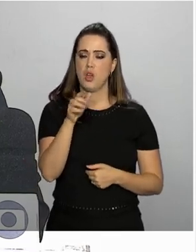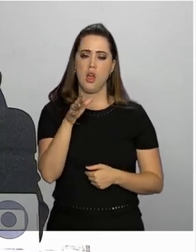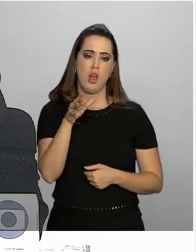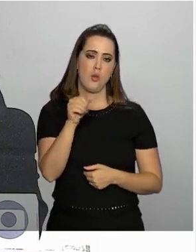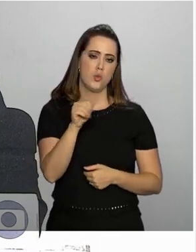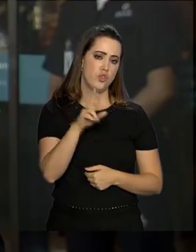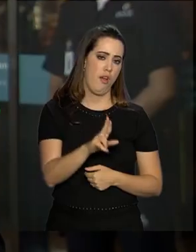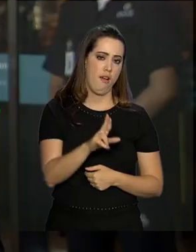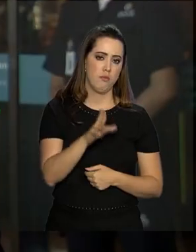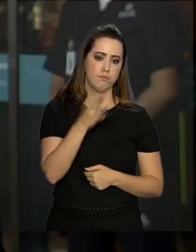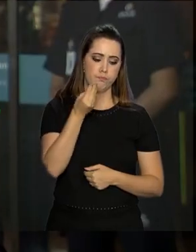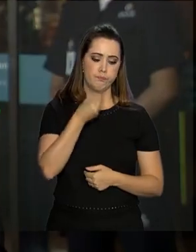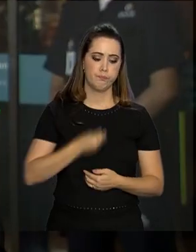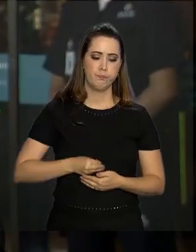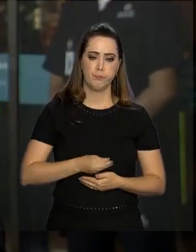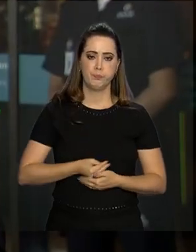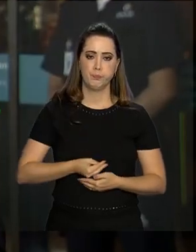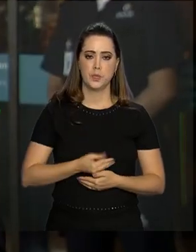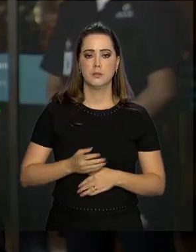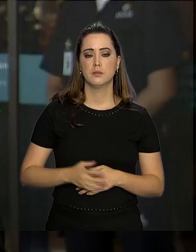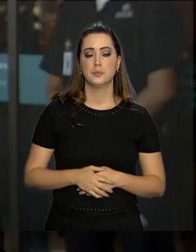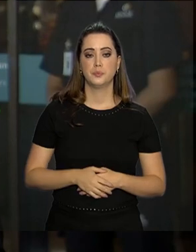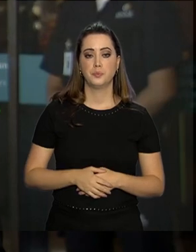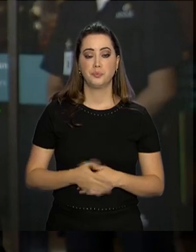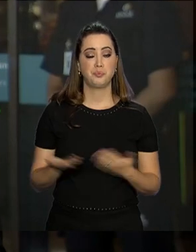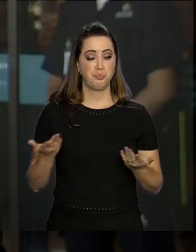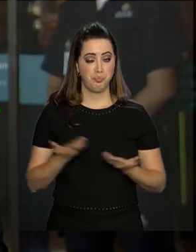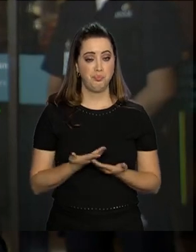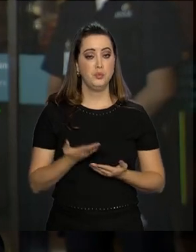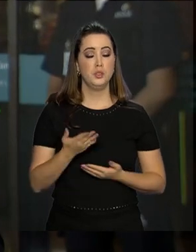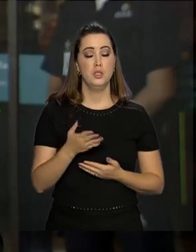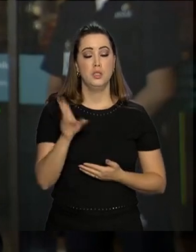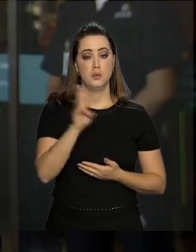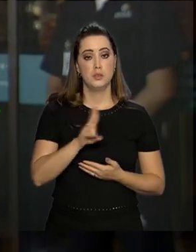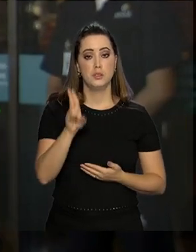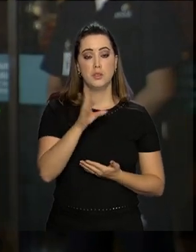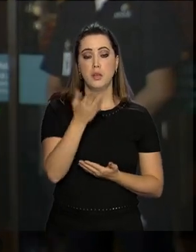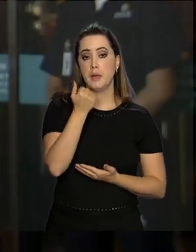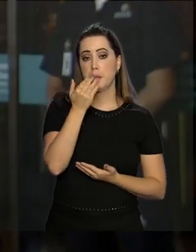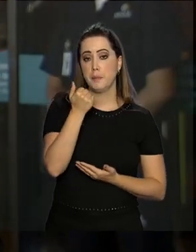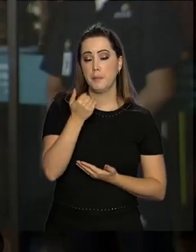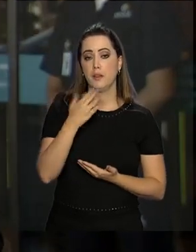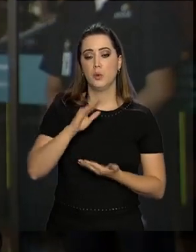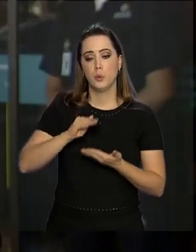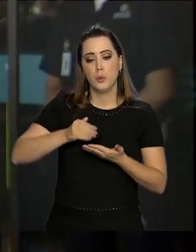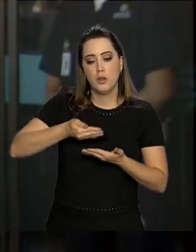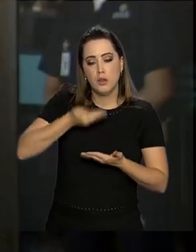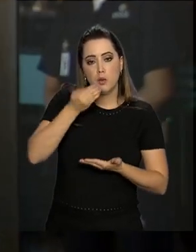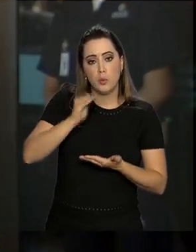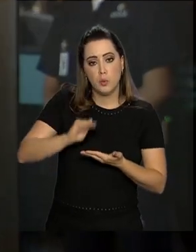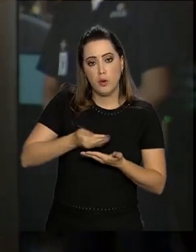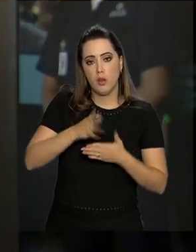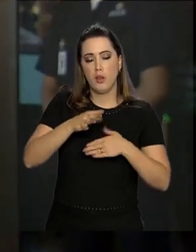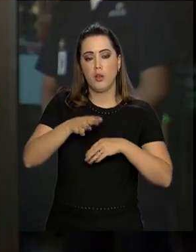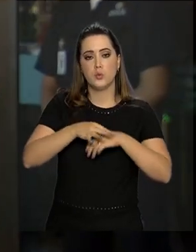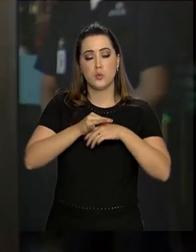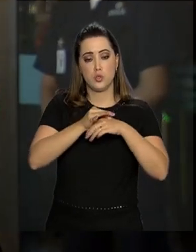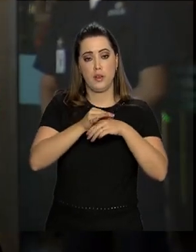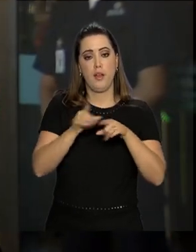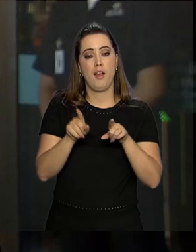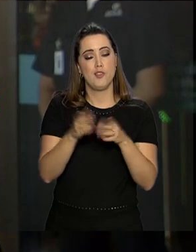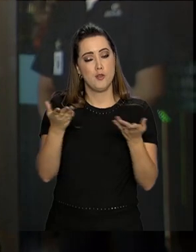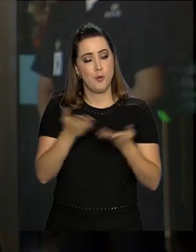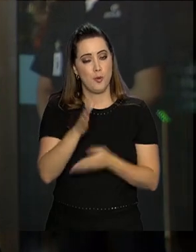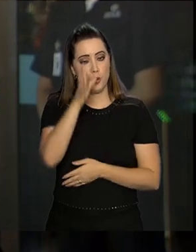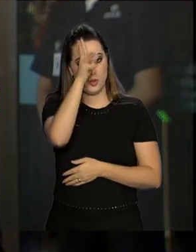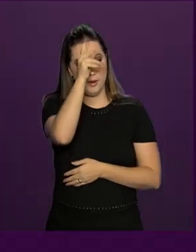estava no estômago. O presidente tem recebido alimentos na forma líquida. Ontem ingeriu um caldo de carne e hoje um caldo de galinha,